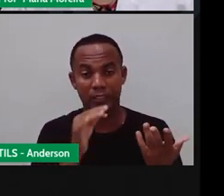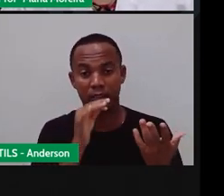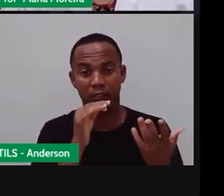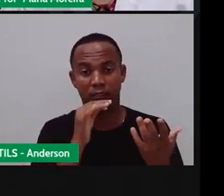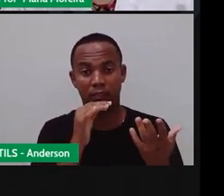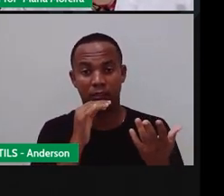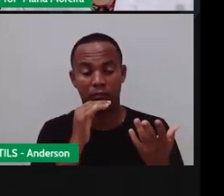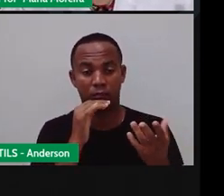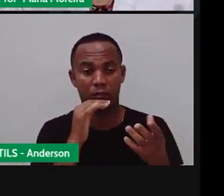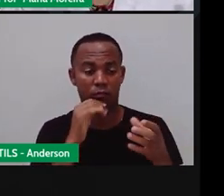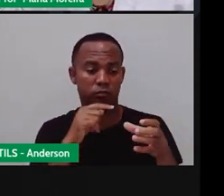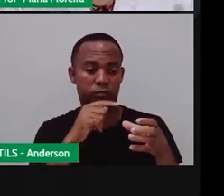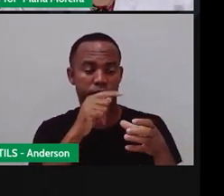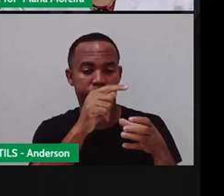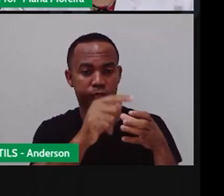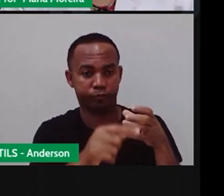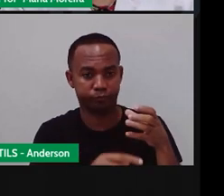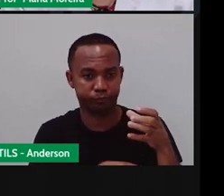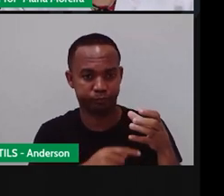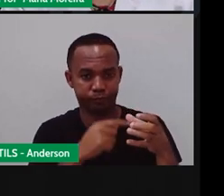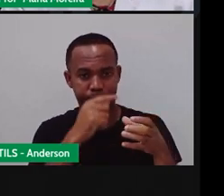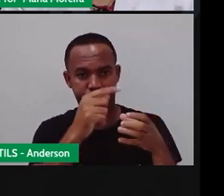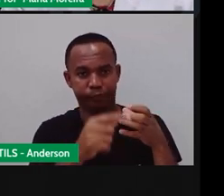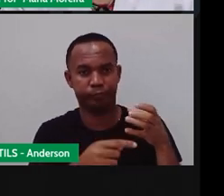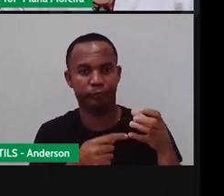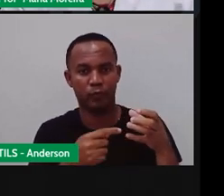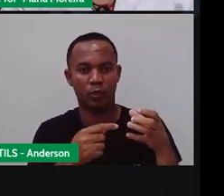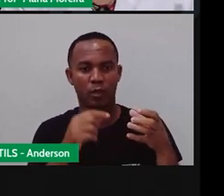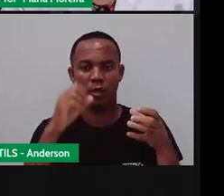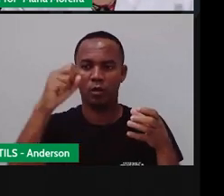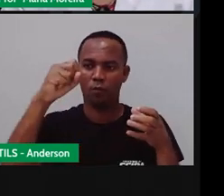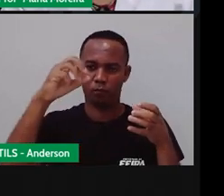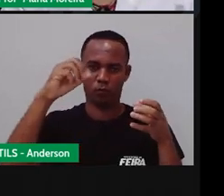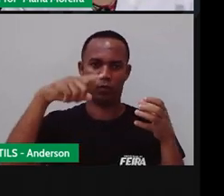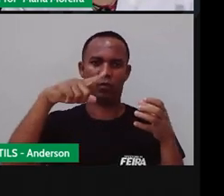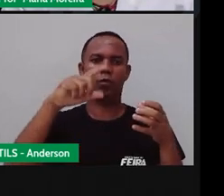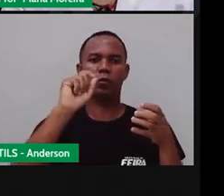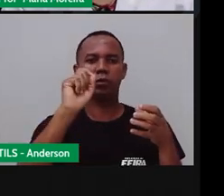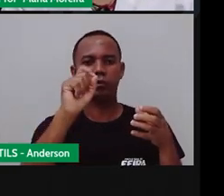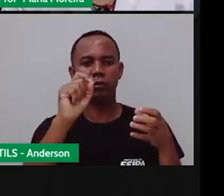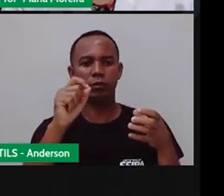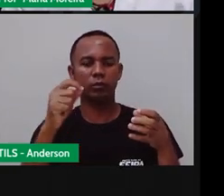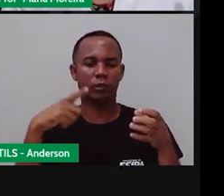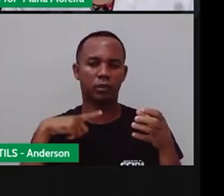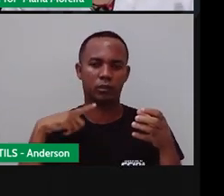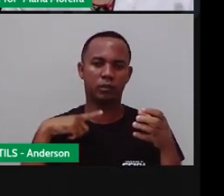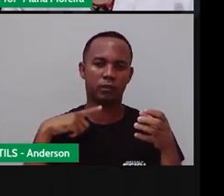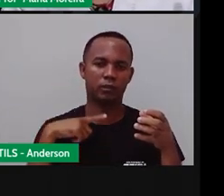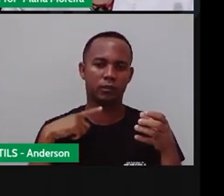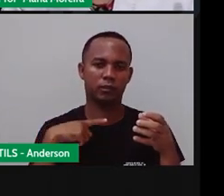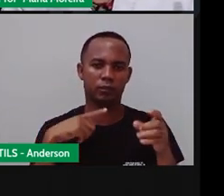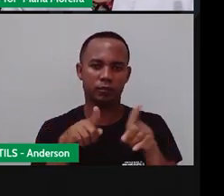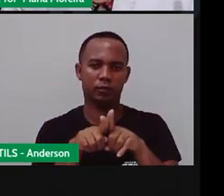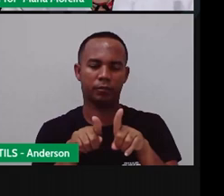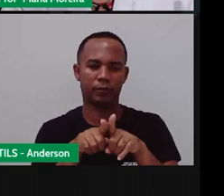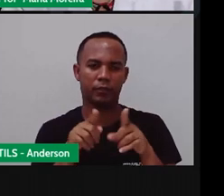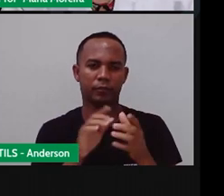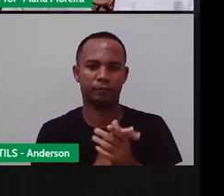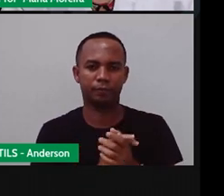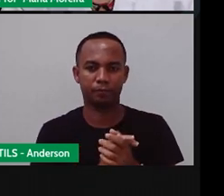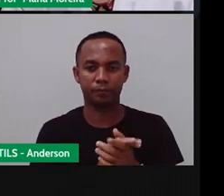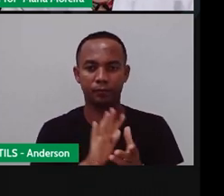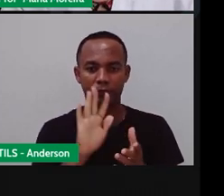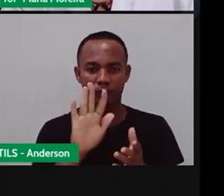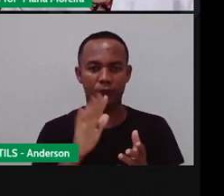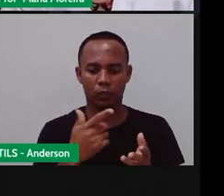um lado dele está voltado para o sol não é isso? Que é o lado que está iluminado que foi o que a Pró mostrou na outra imagem enquanto